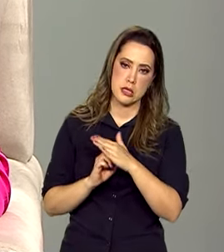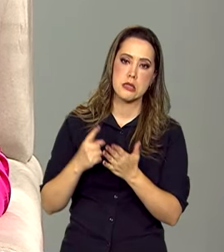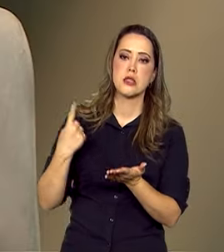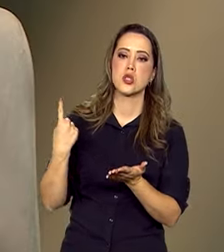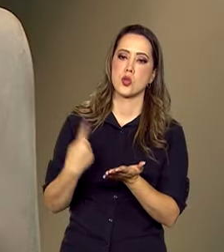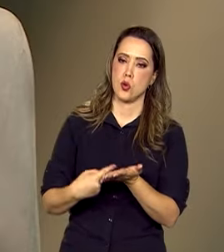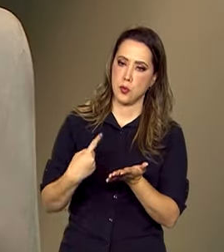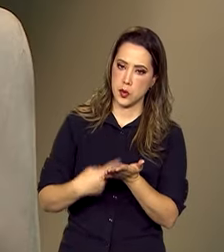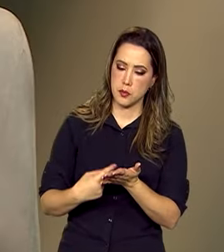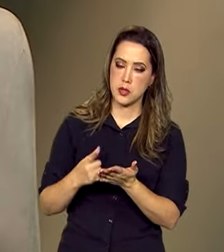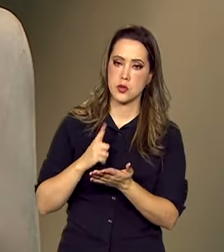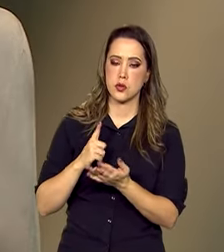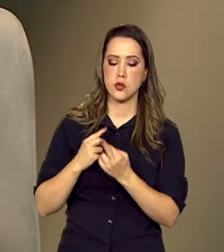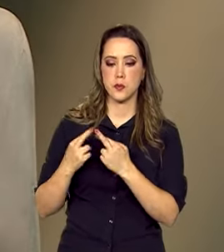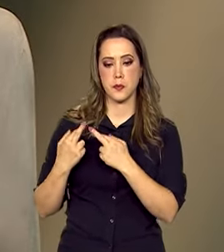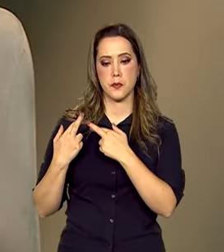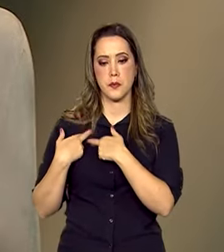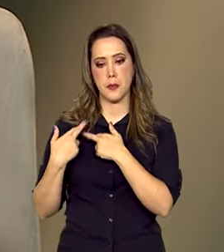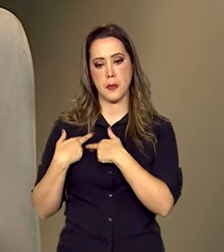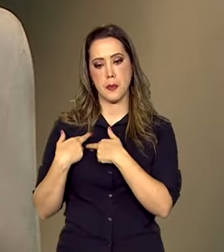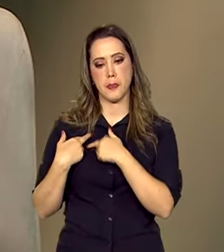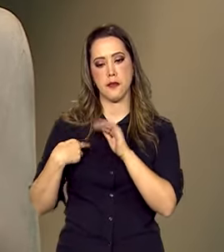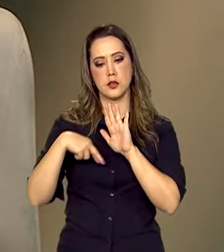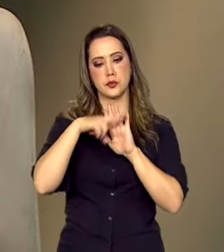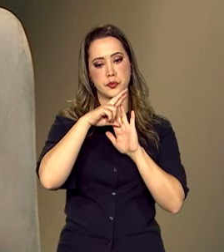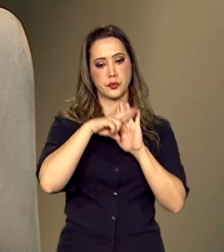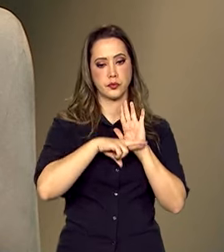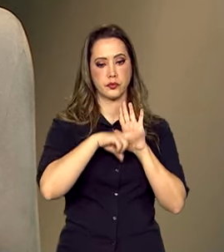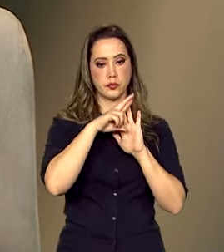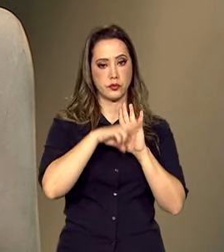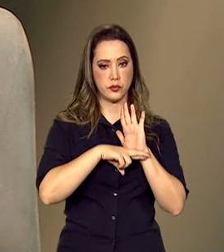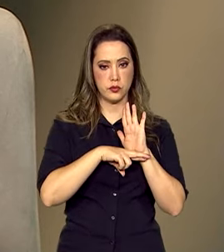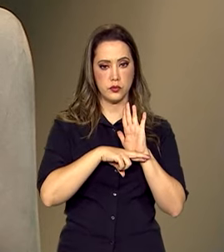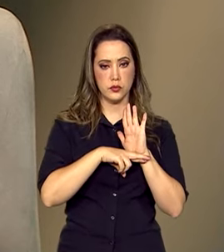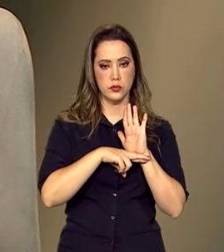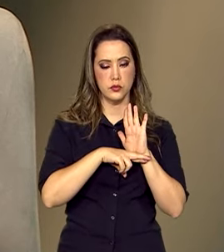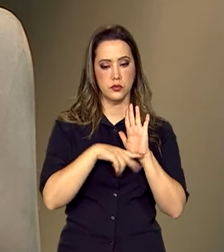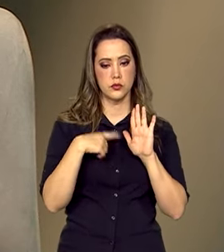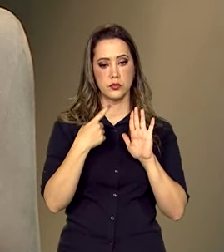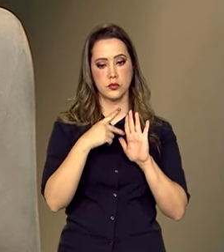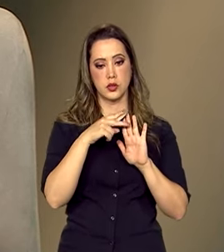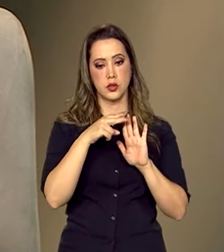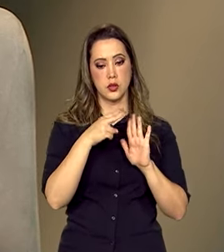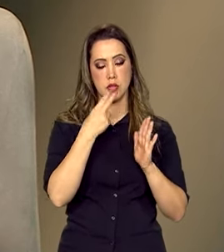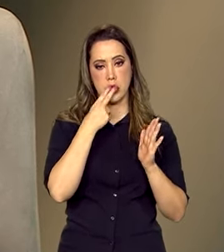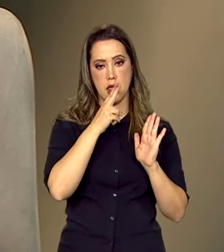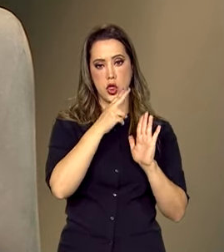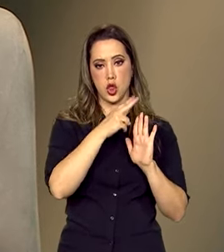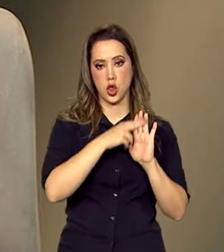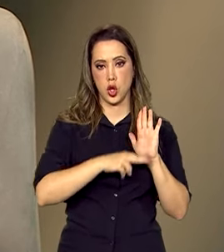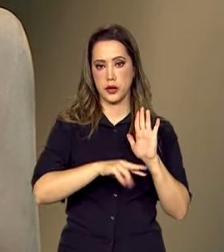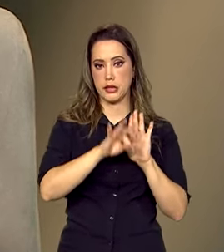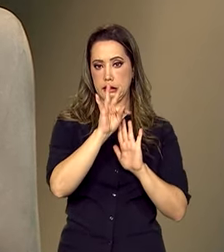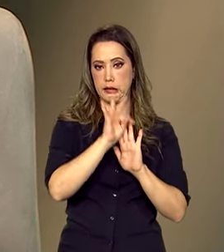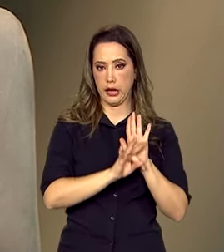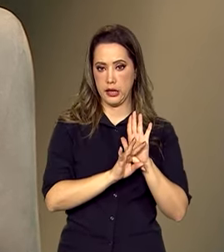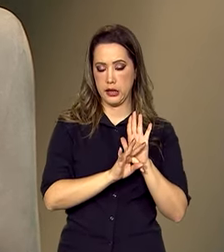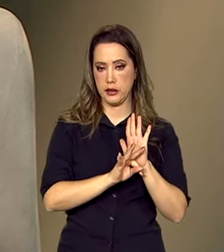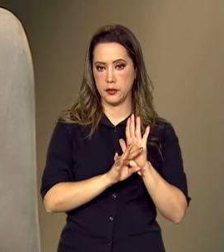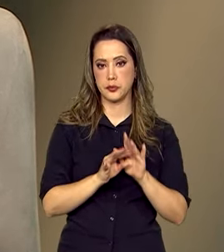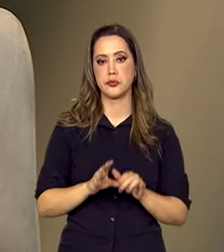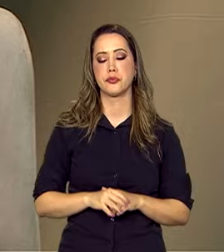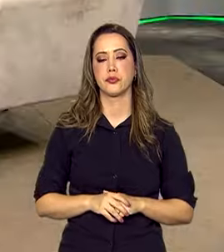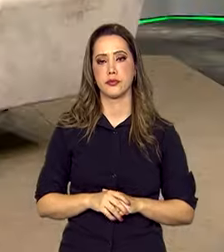comprometiam com as diretrizes da nota técnica da Secretaria Nacional do Consumidor.